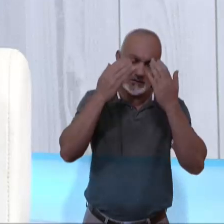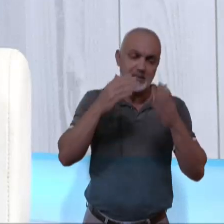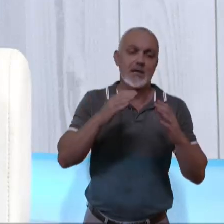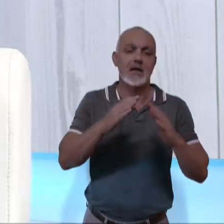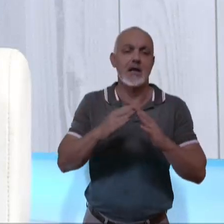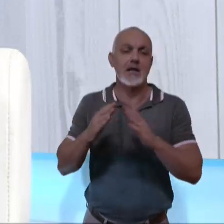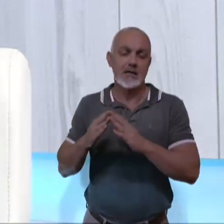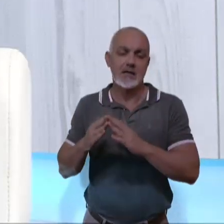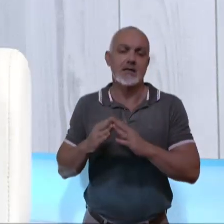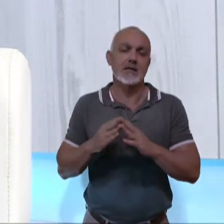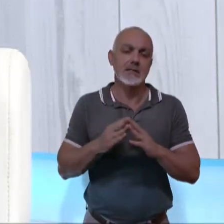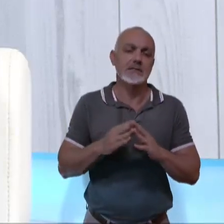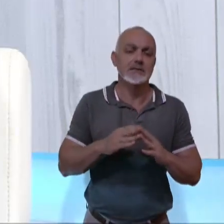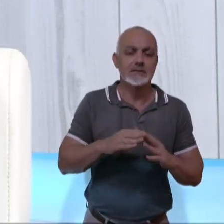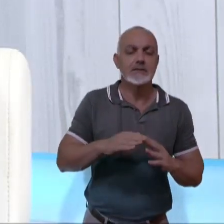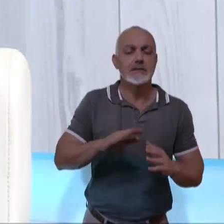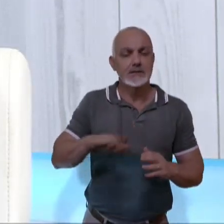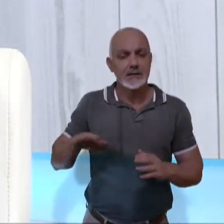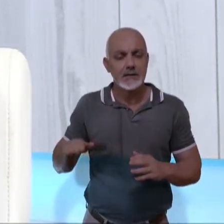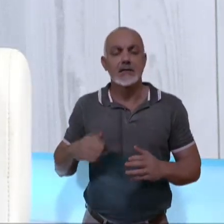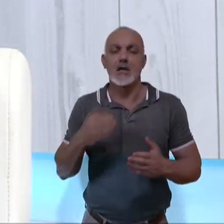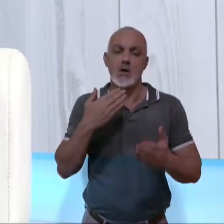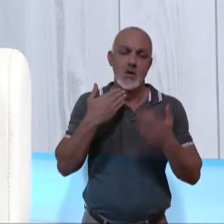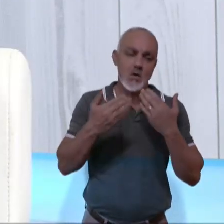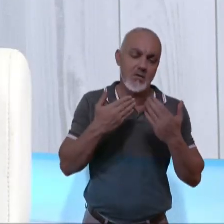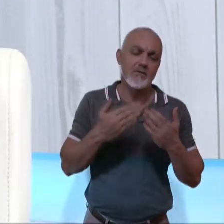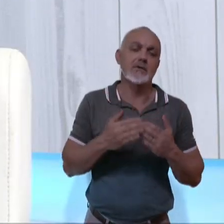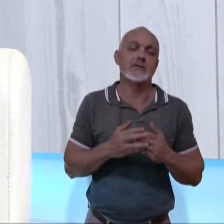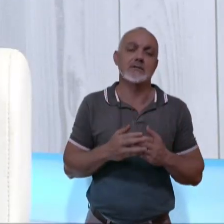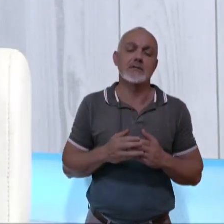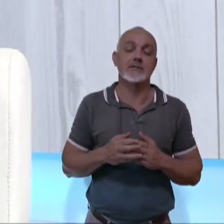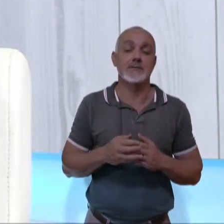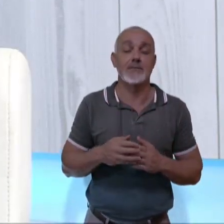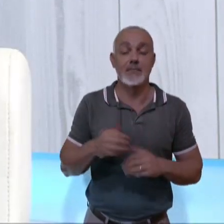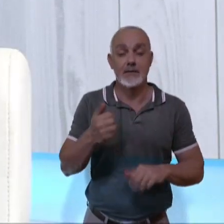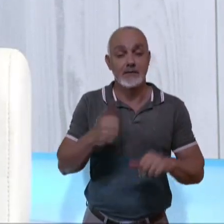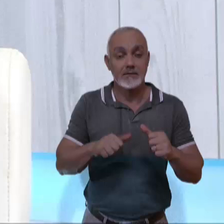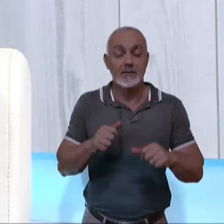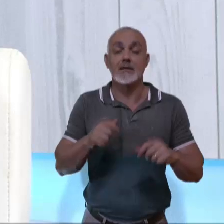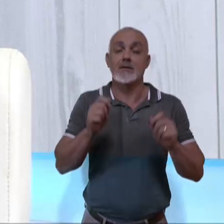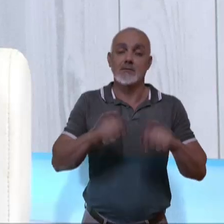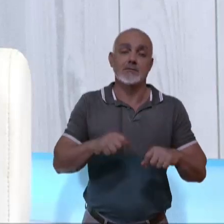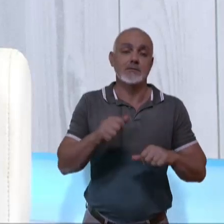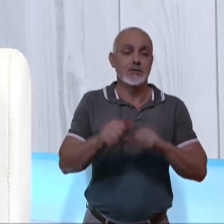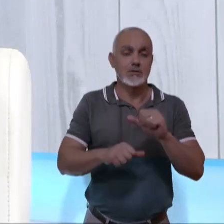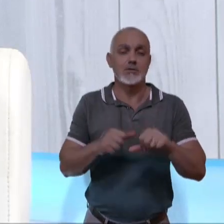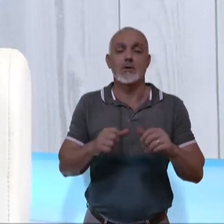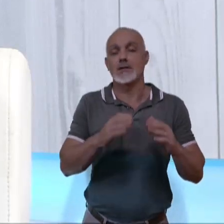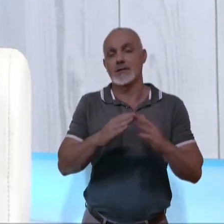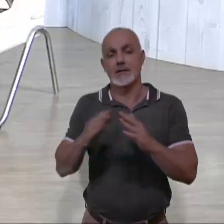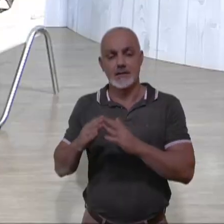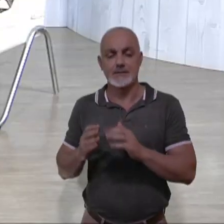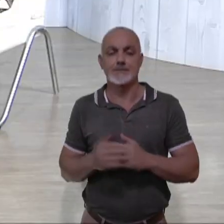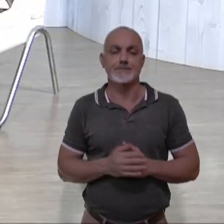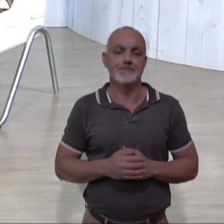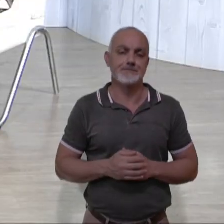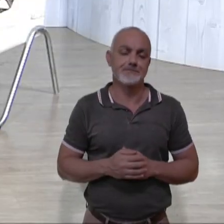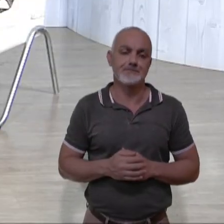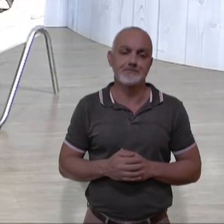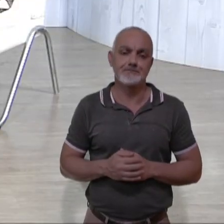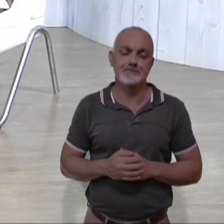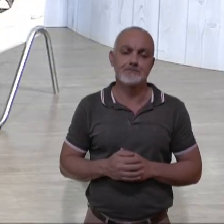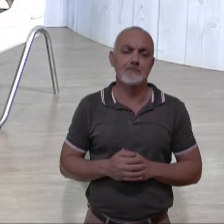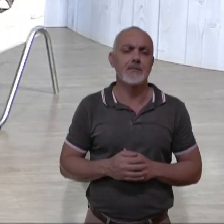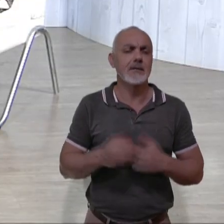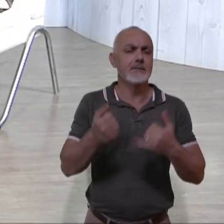casa do menor. O menor vai conversar. Para verificar sobre essa possibilidade de mudança do lar. Certo. Mas